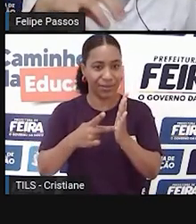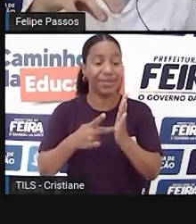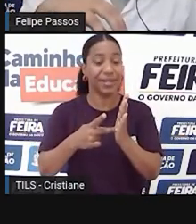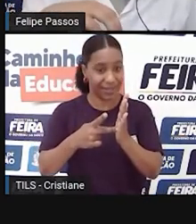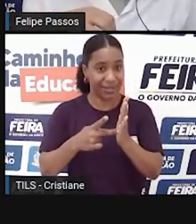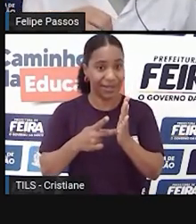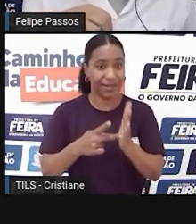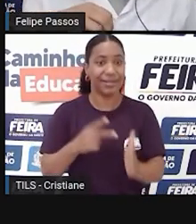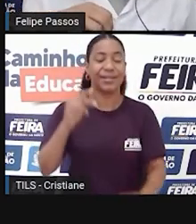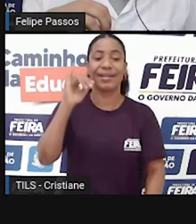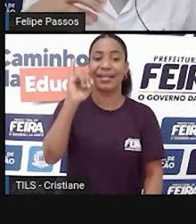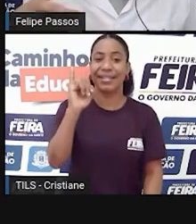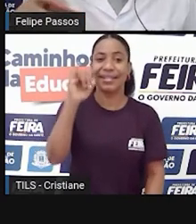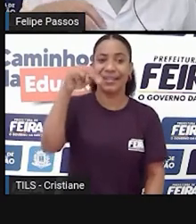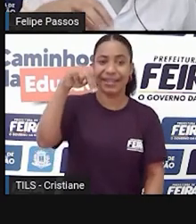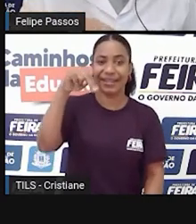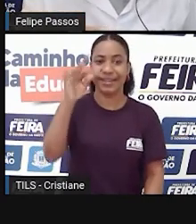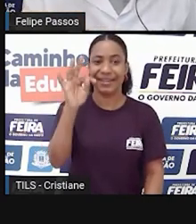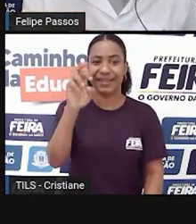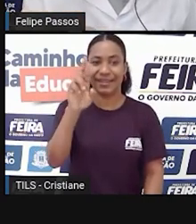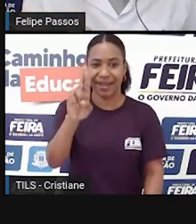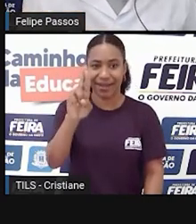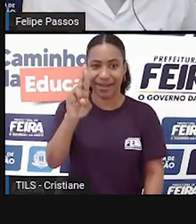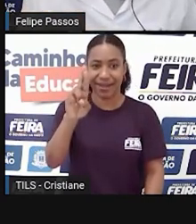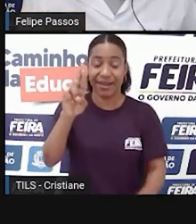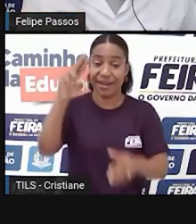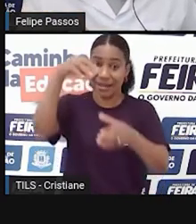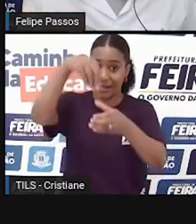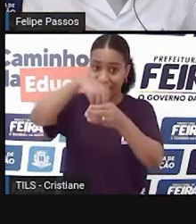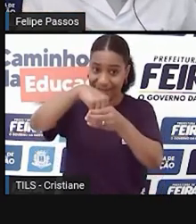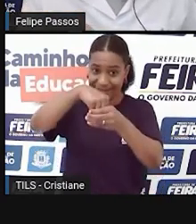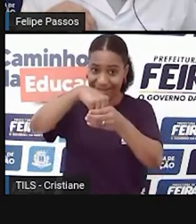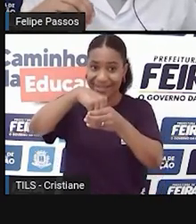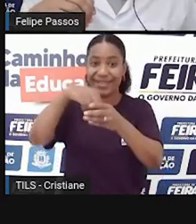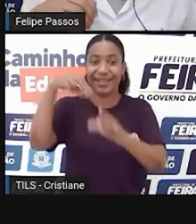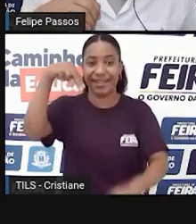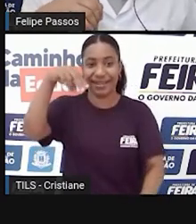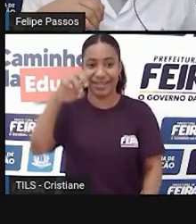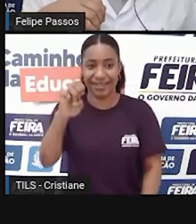de interna. Então a rede interna, de internet,